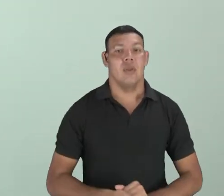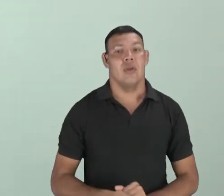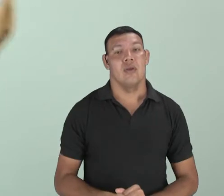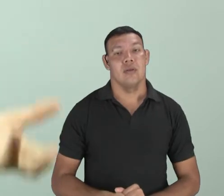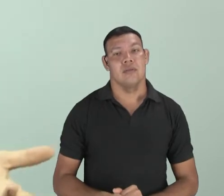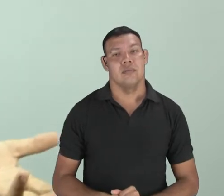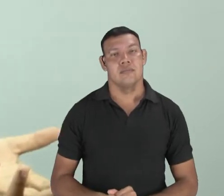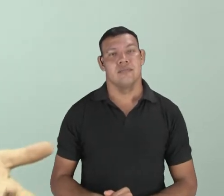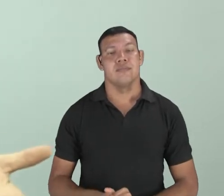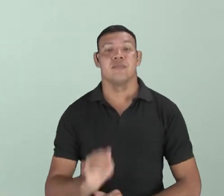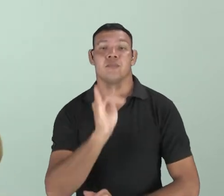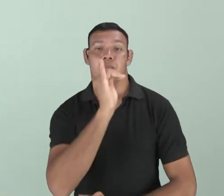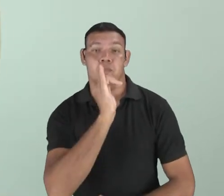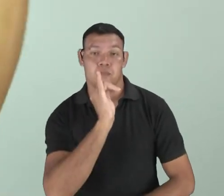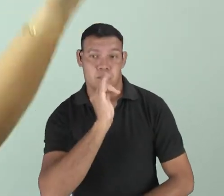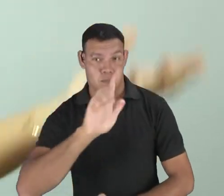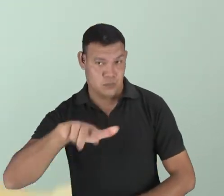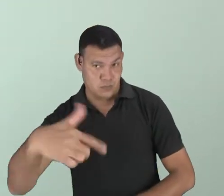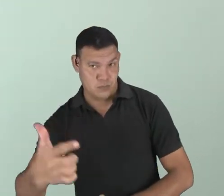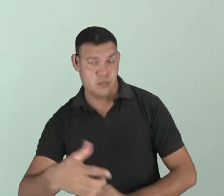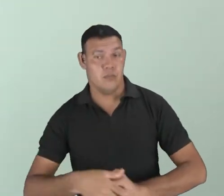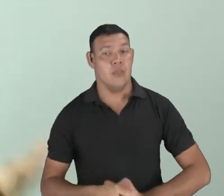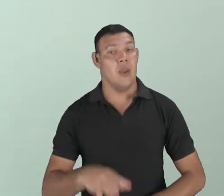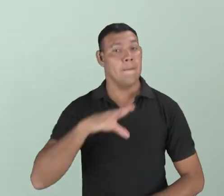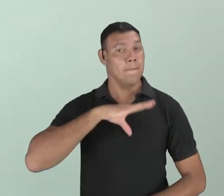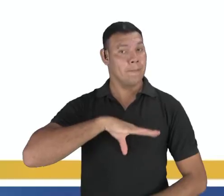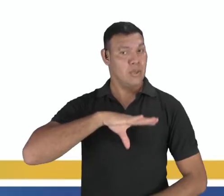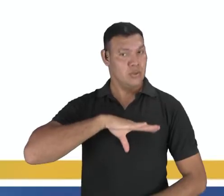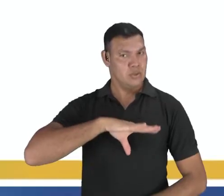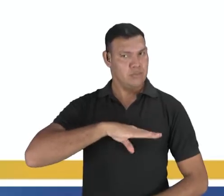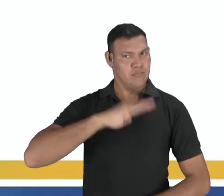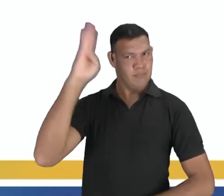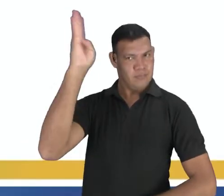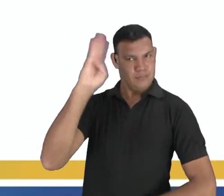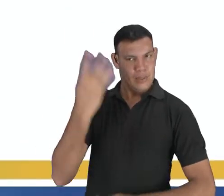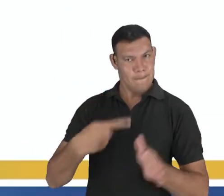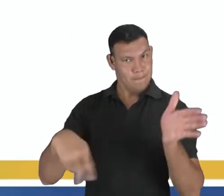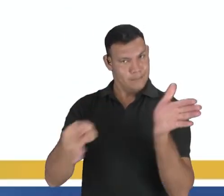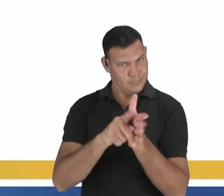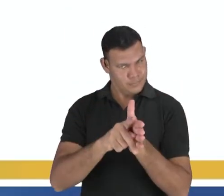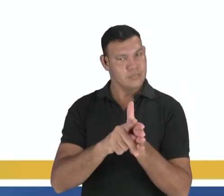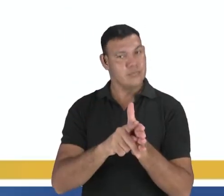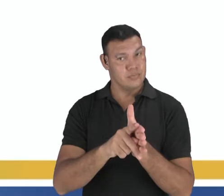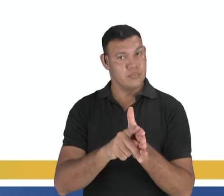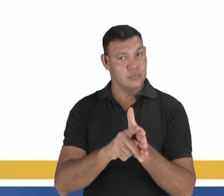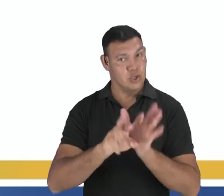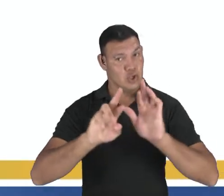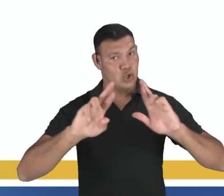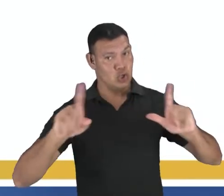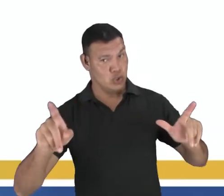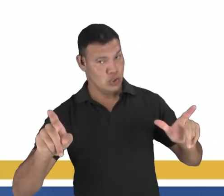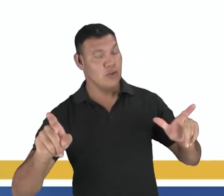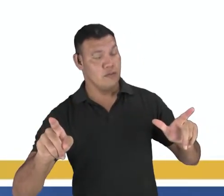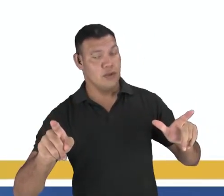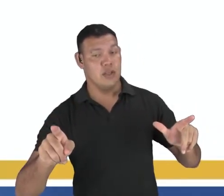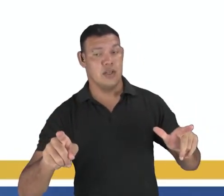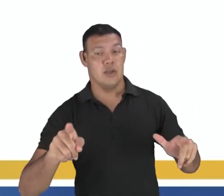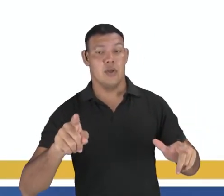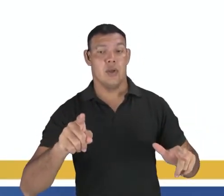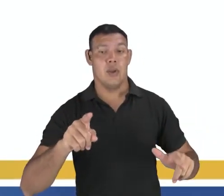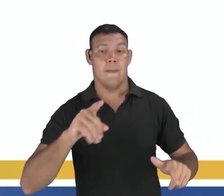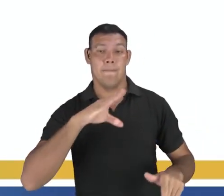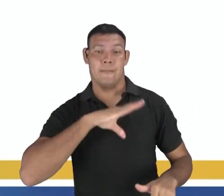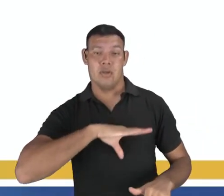próxima, outro exemplo também, o português do Brasil para o português de Portugal. Aqui é celular, lá é